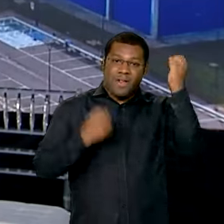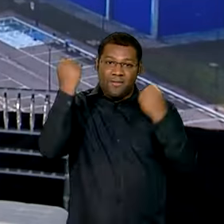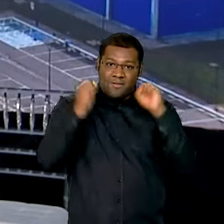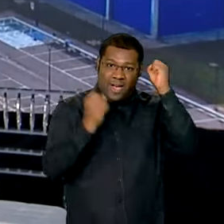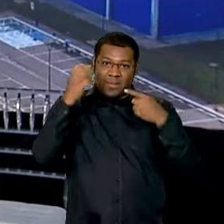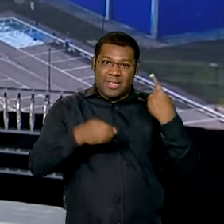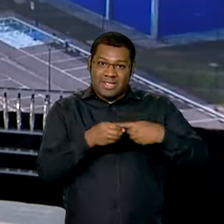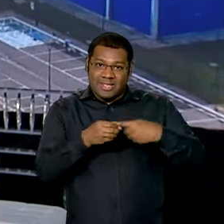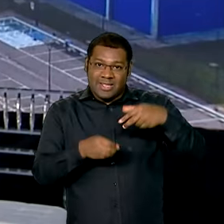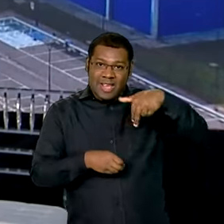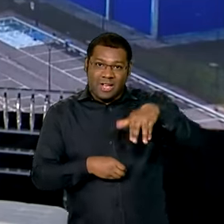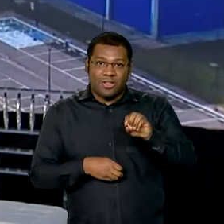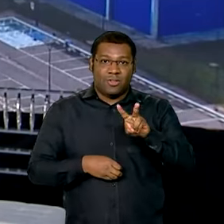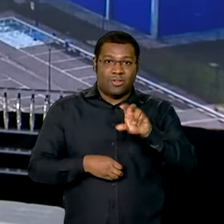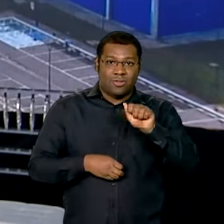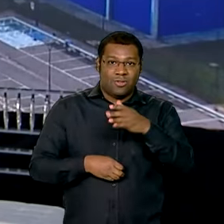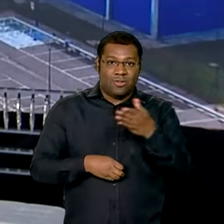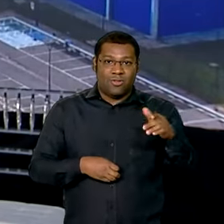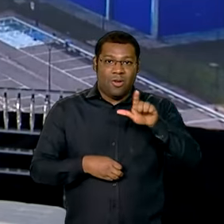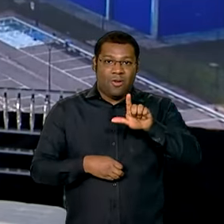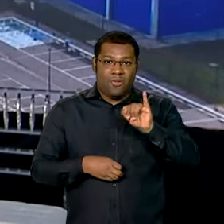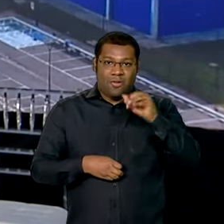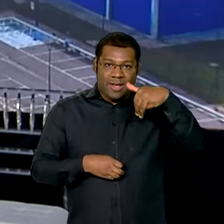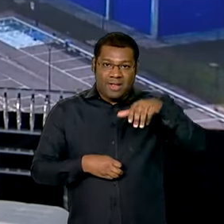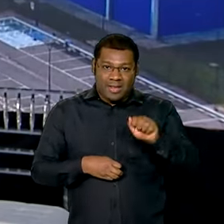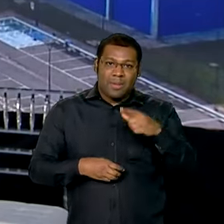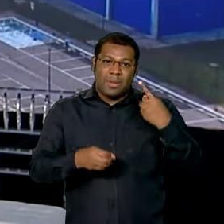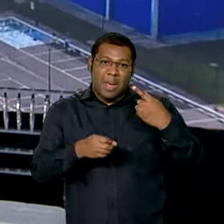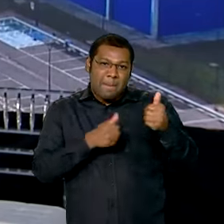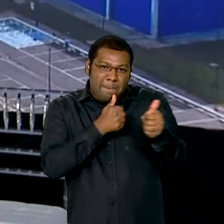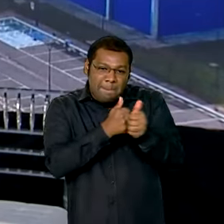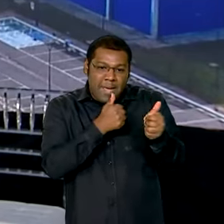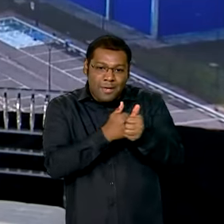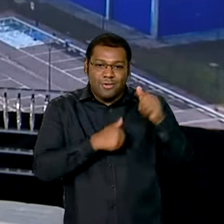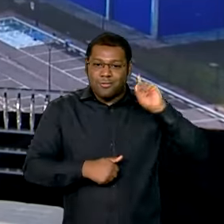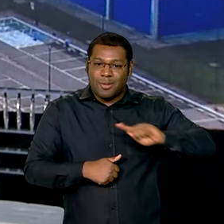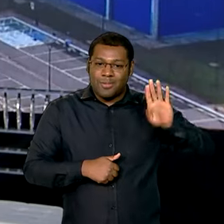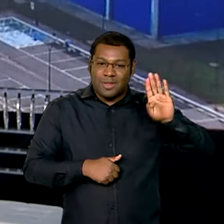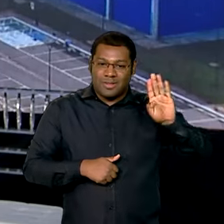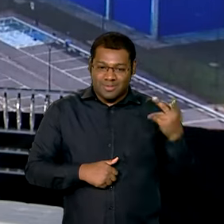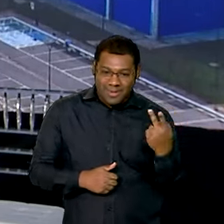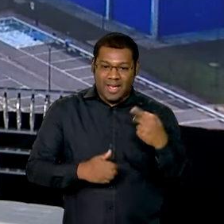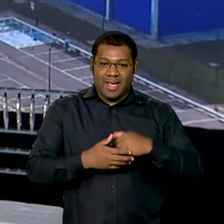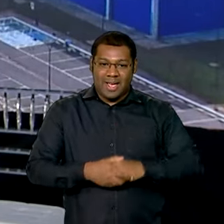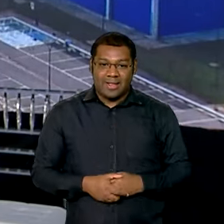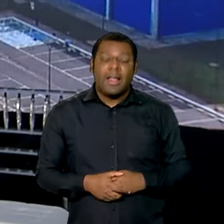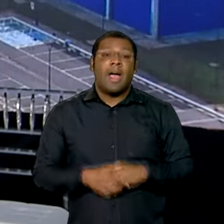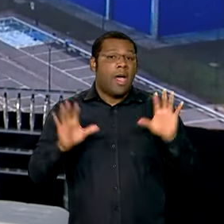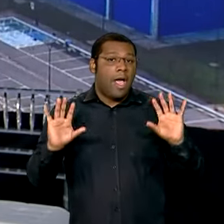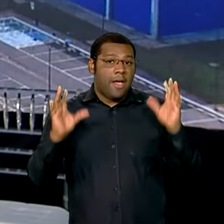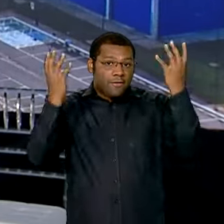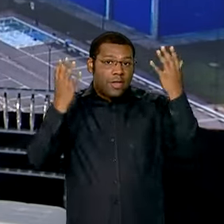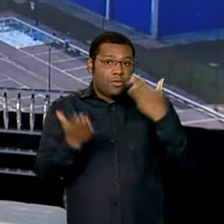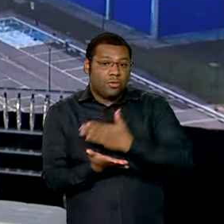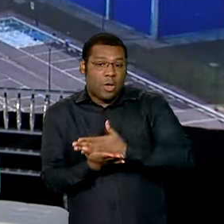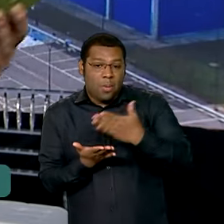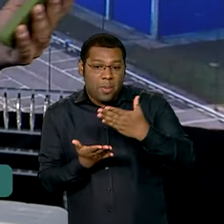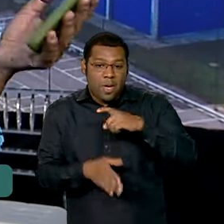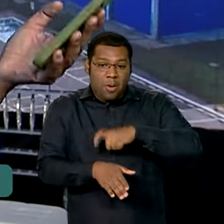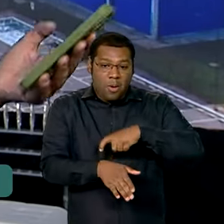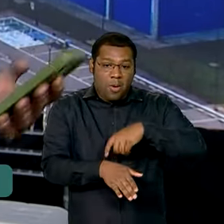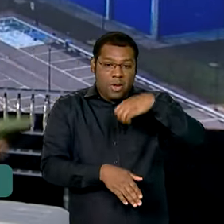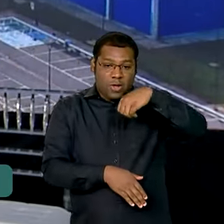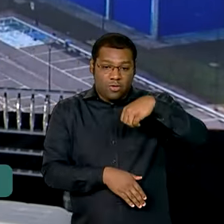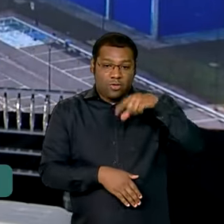em Nova Lima, na região metropolitana de Belo Horizonte. A cerimônia está prevista para começar às 9h45. E ela